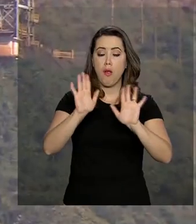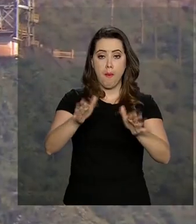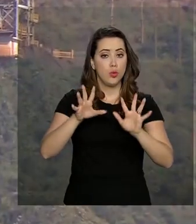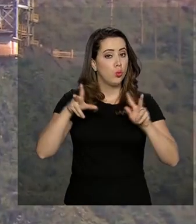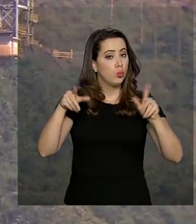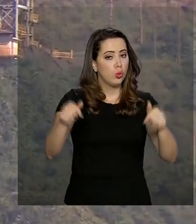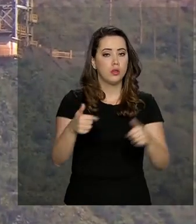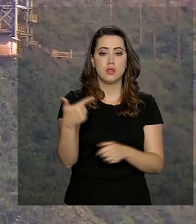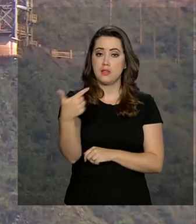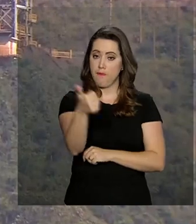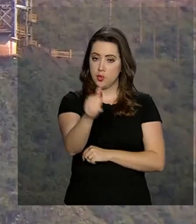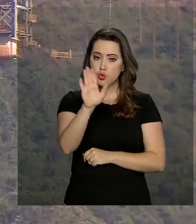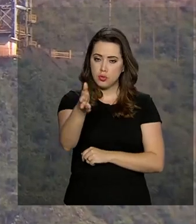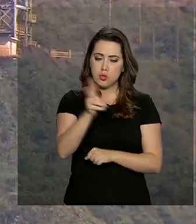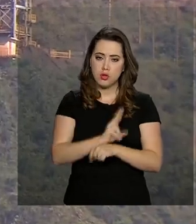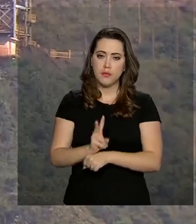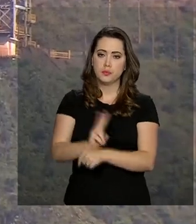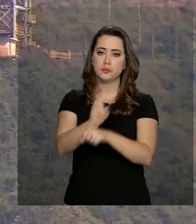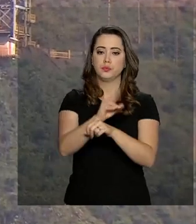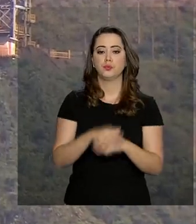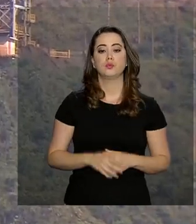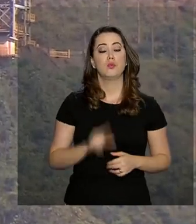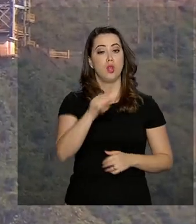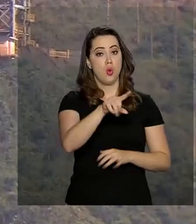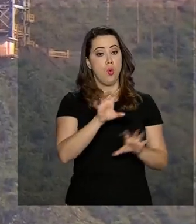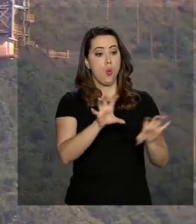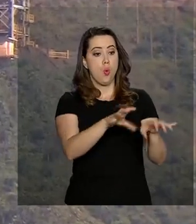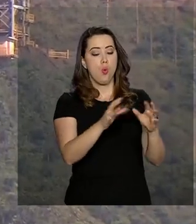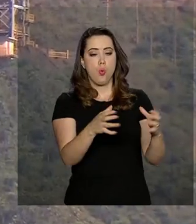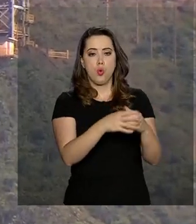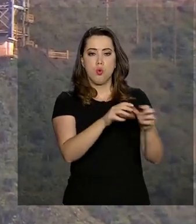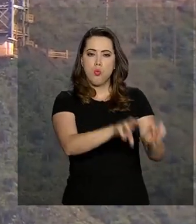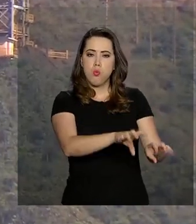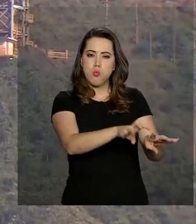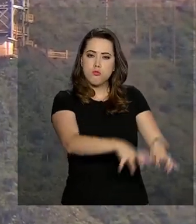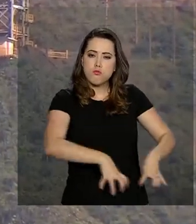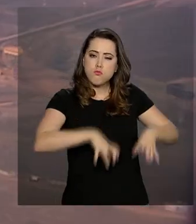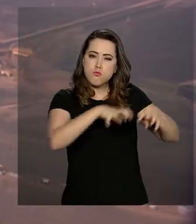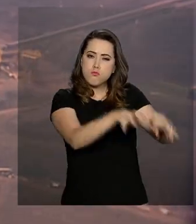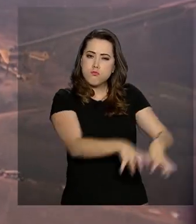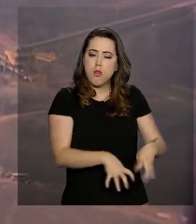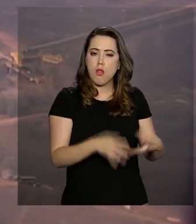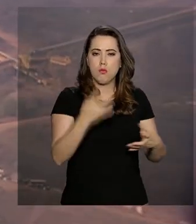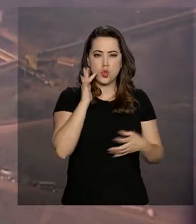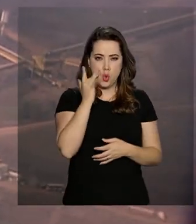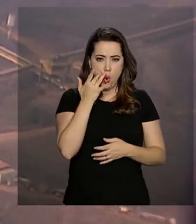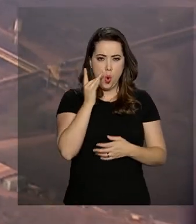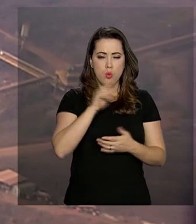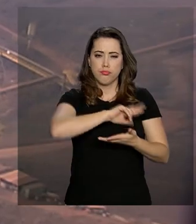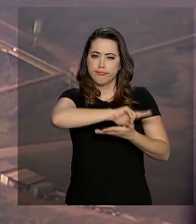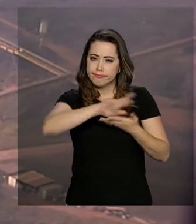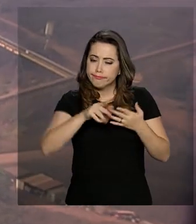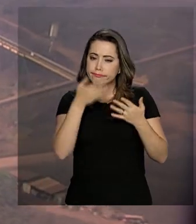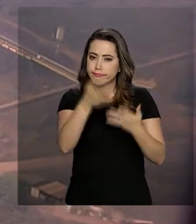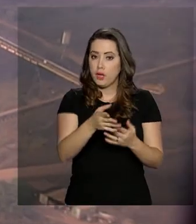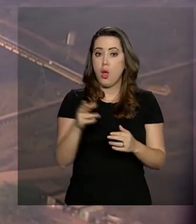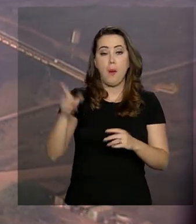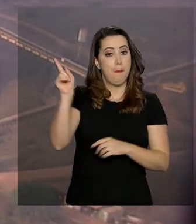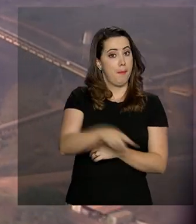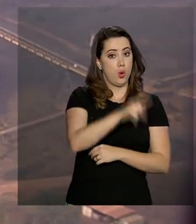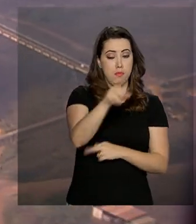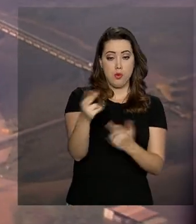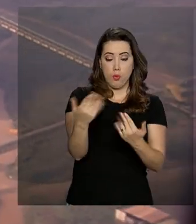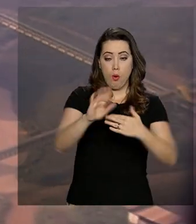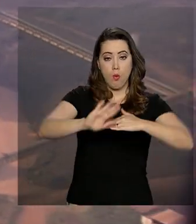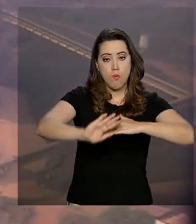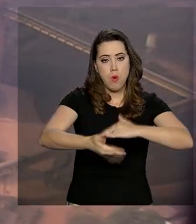Agência Nacional de Mineração proibiu a construção de barragens como as de Brumadinho e Mariana. O método conhecido como